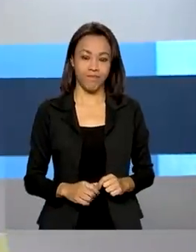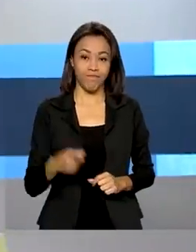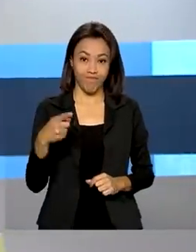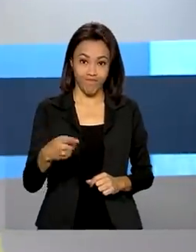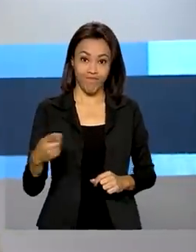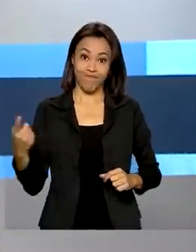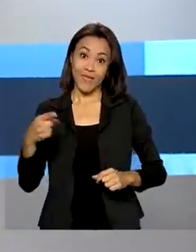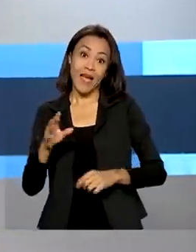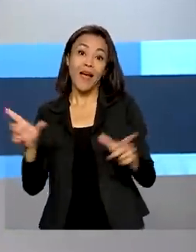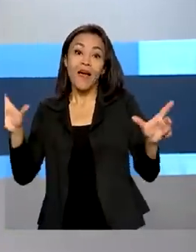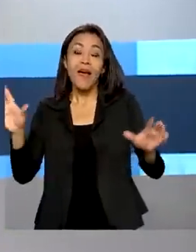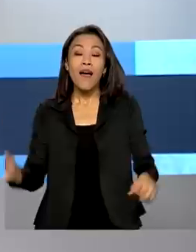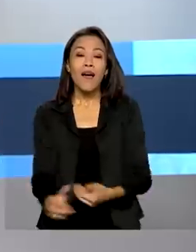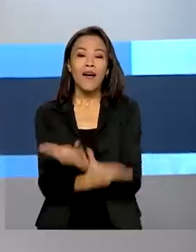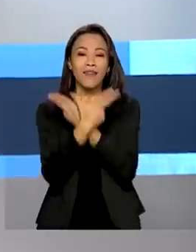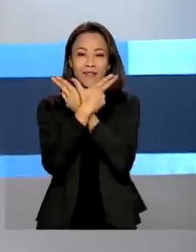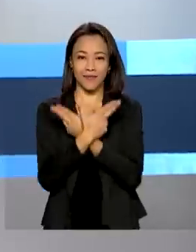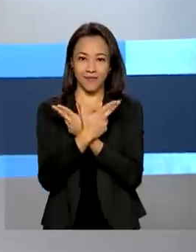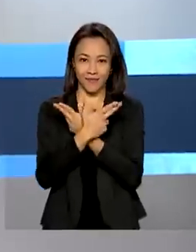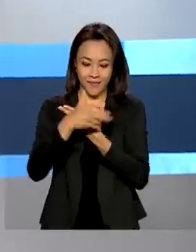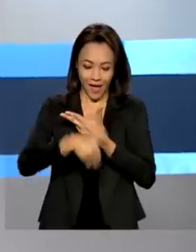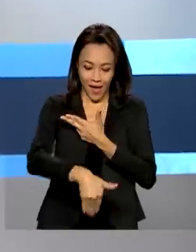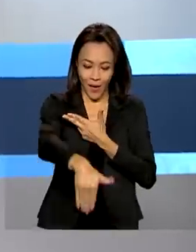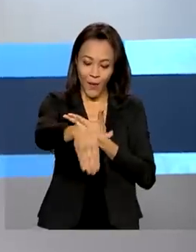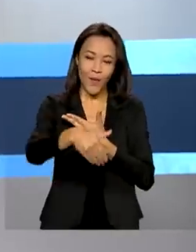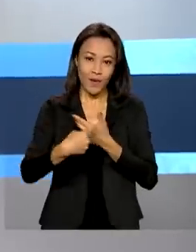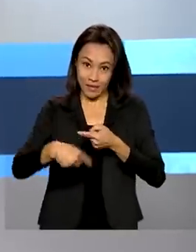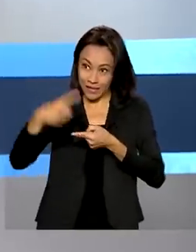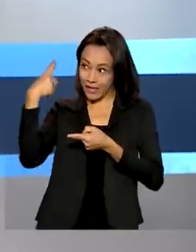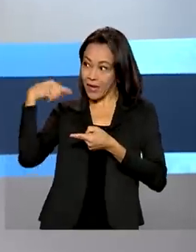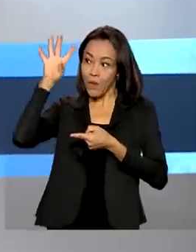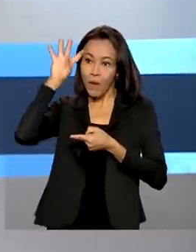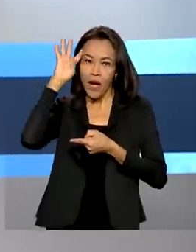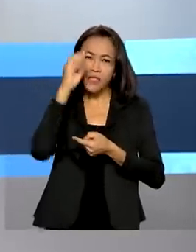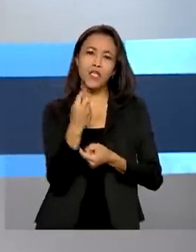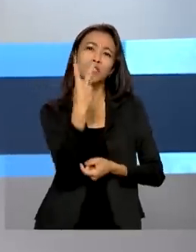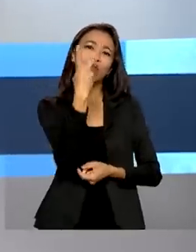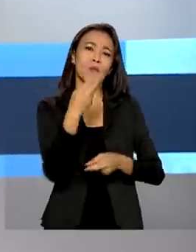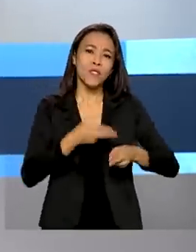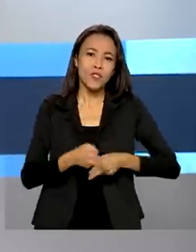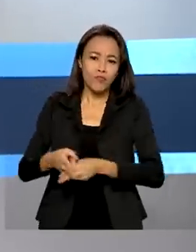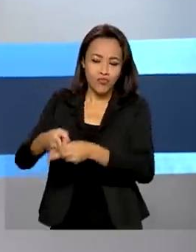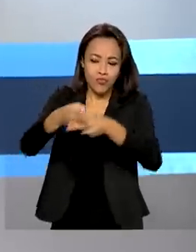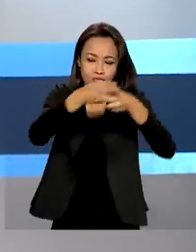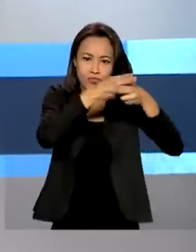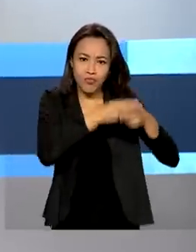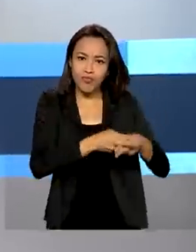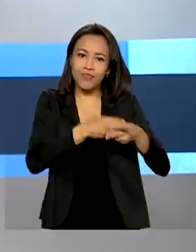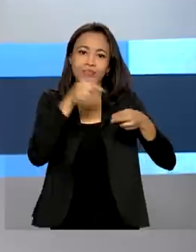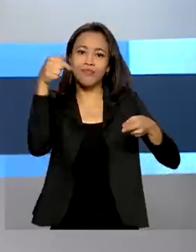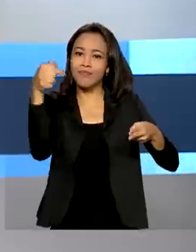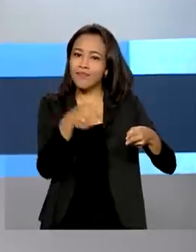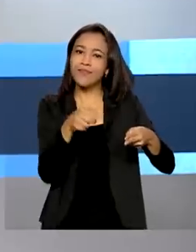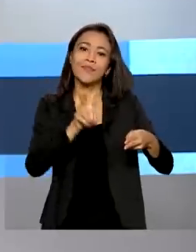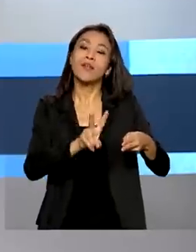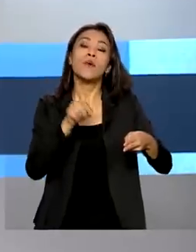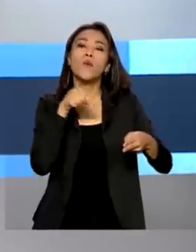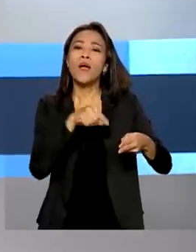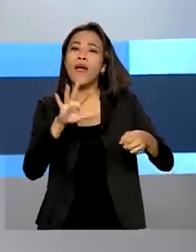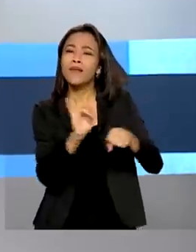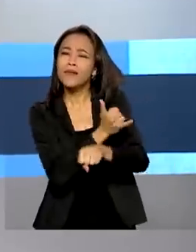Força Aérea Brasileira fez o lançamento nesta quarta-feira dos dois primeiros satélites do projeto LeSonia 1, que faz parte do programa